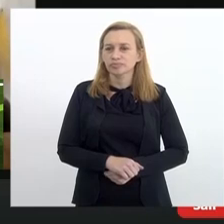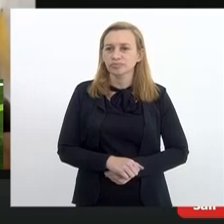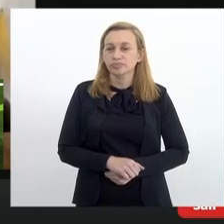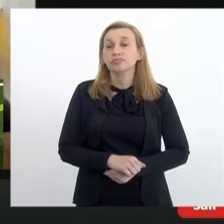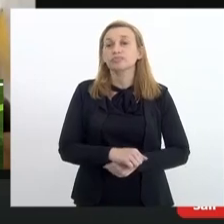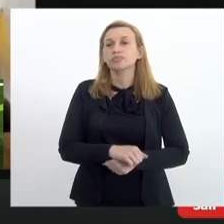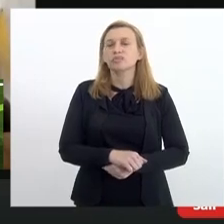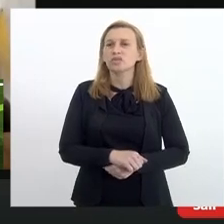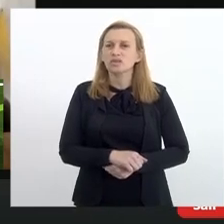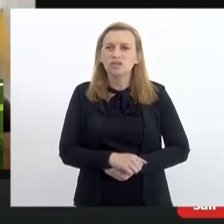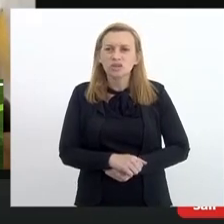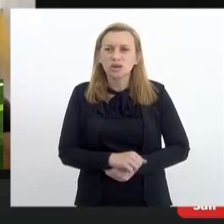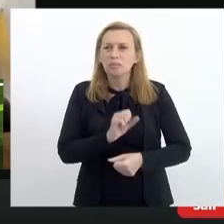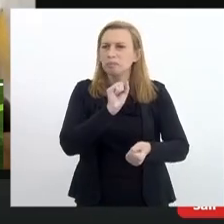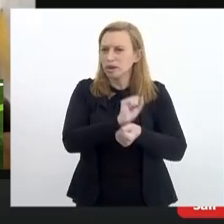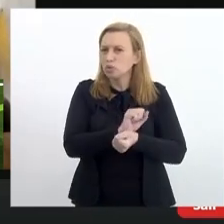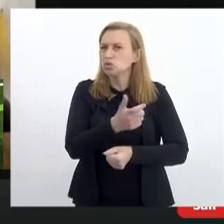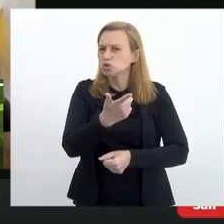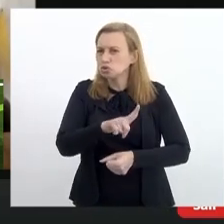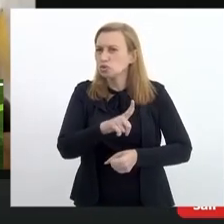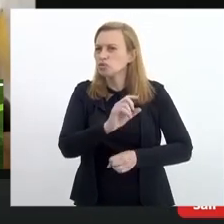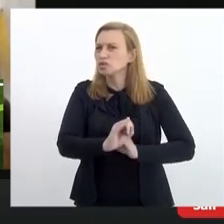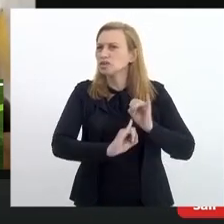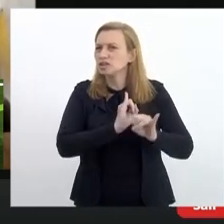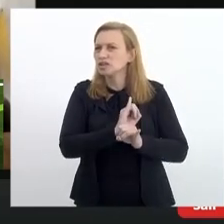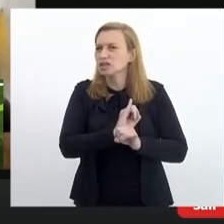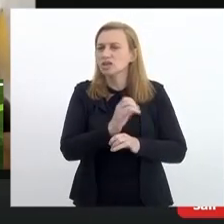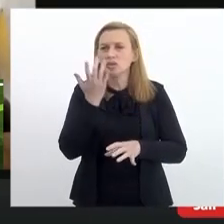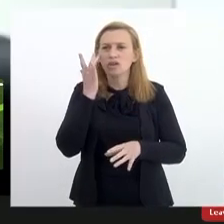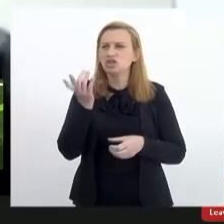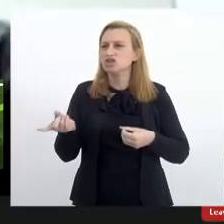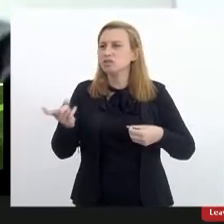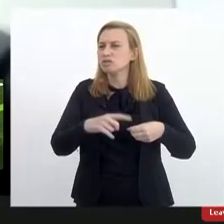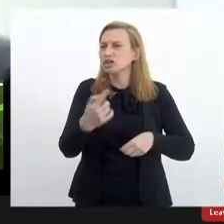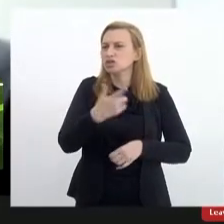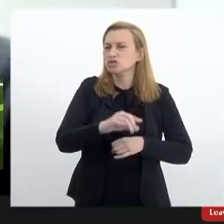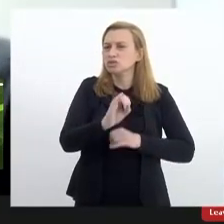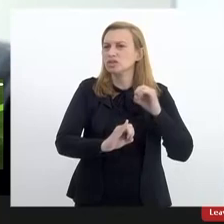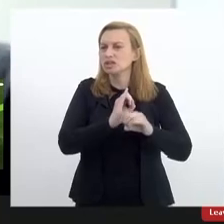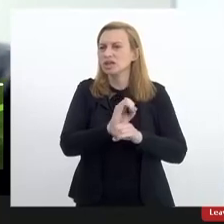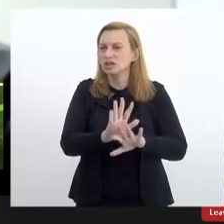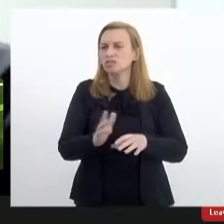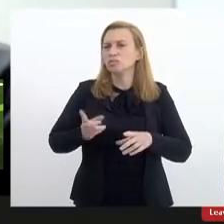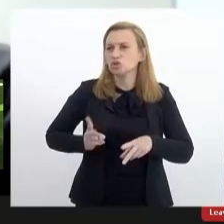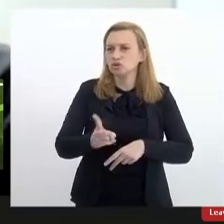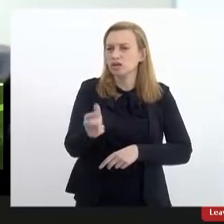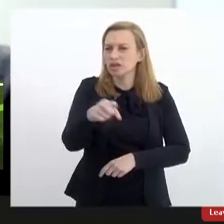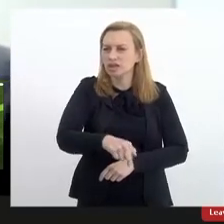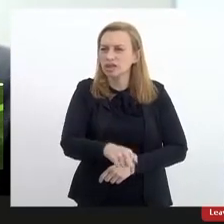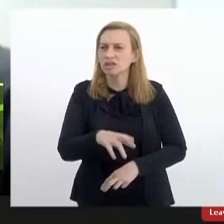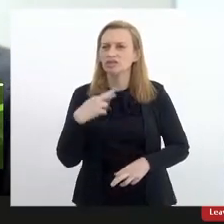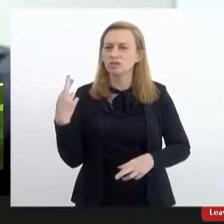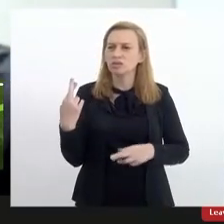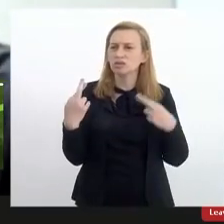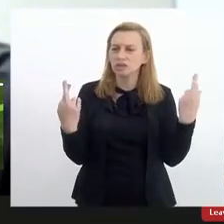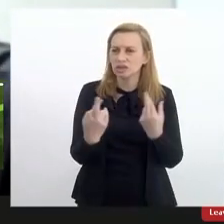avisei a ela que ela congelou, acho que ela vai ter que se reconectar. Então, dando continuidade aqui à nossa